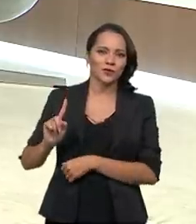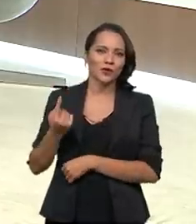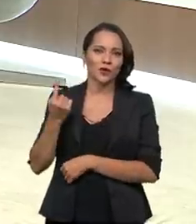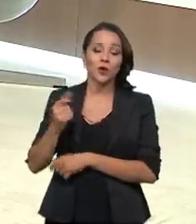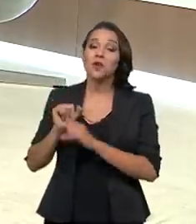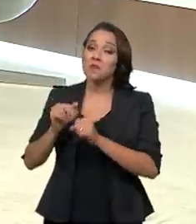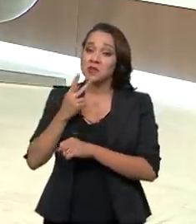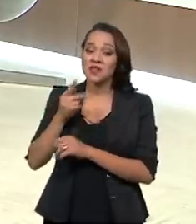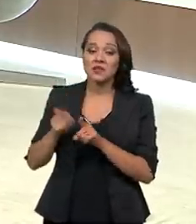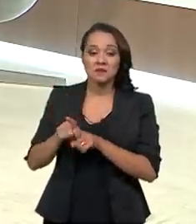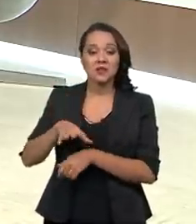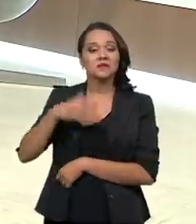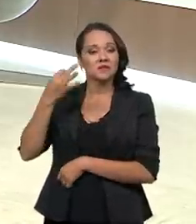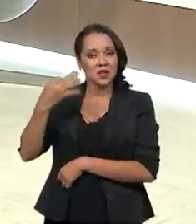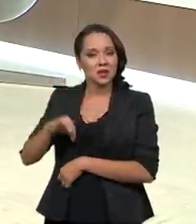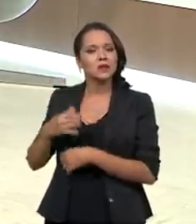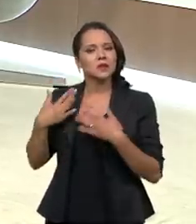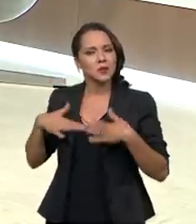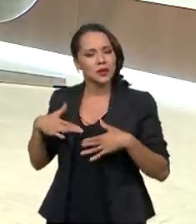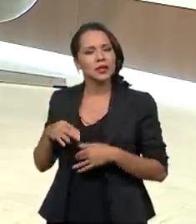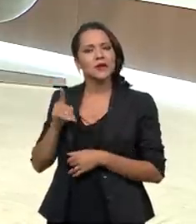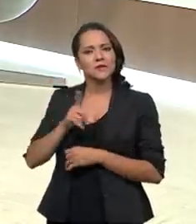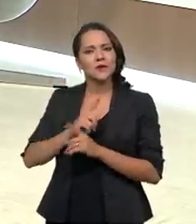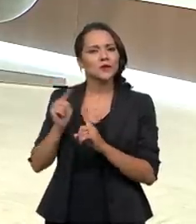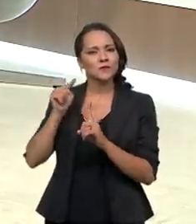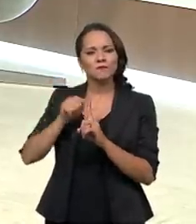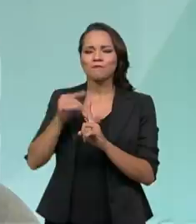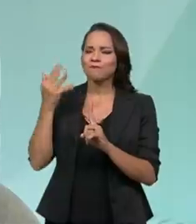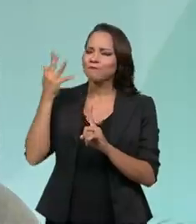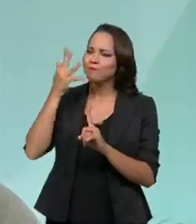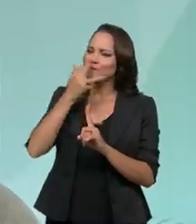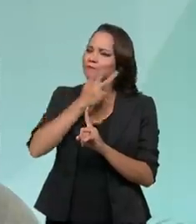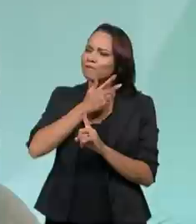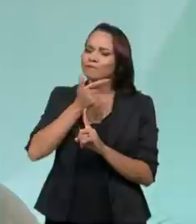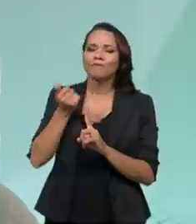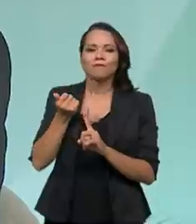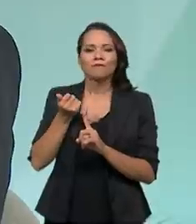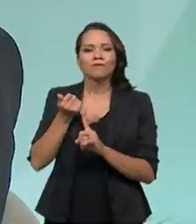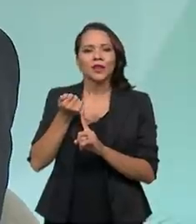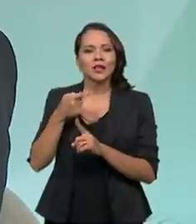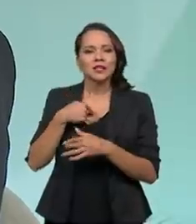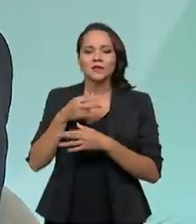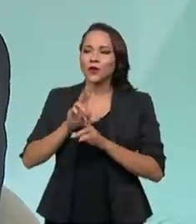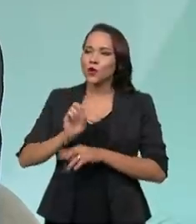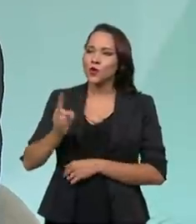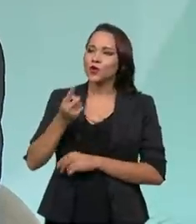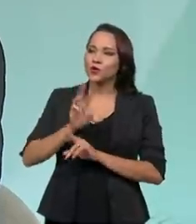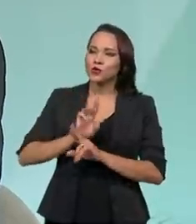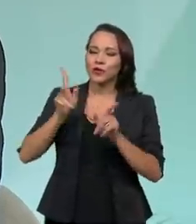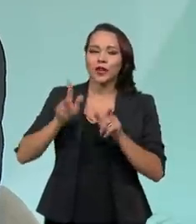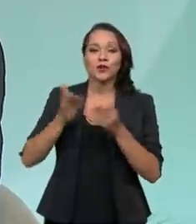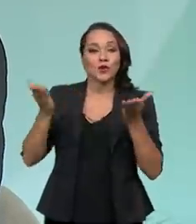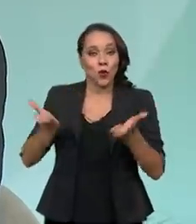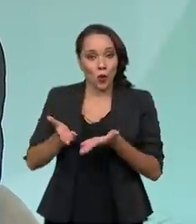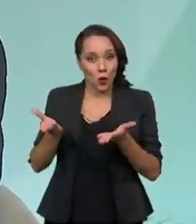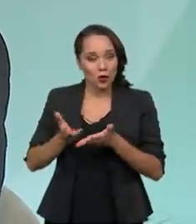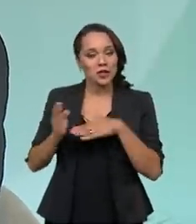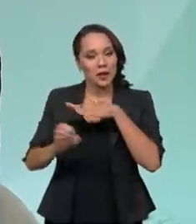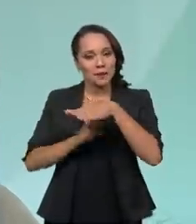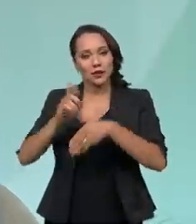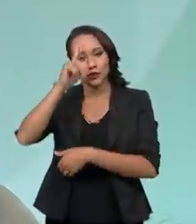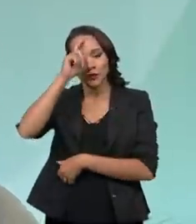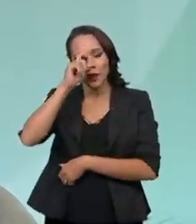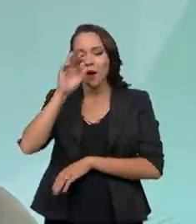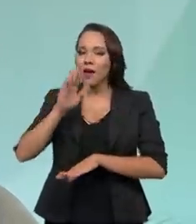eu posso dizer com toda tranquilidade. Foi uma missão muito bonita e nos distinguiu. E hoje, a rede EBSER